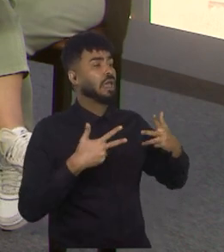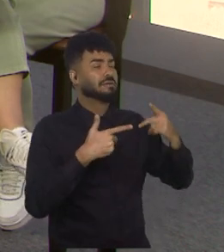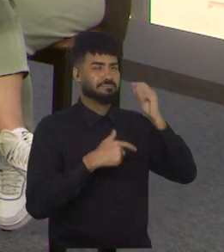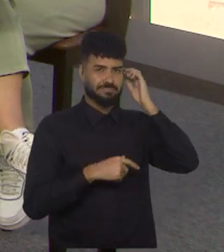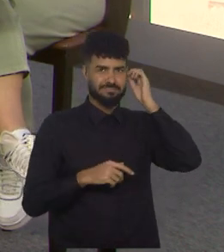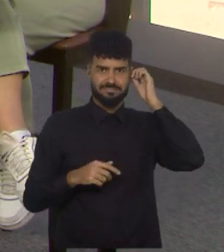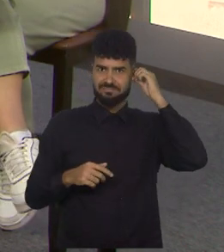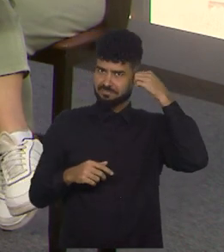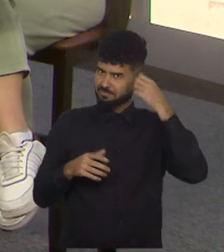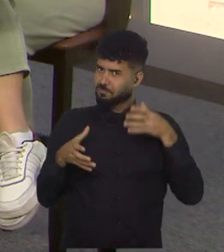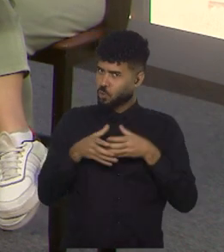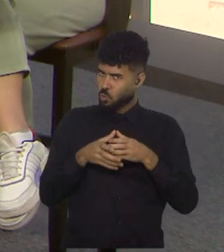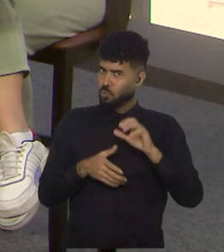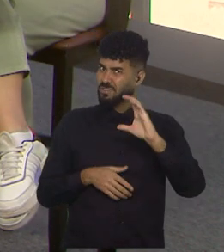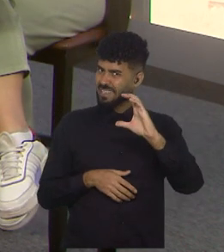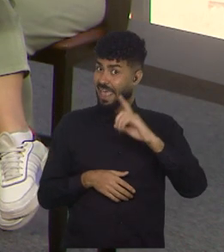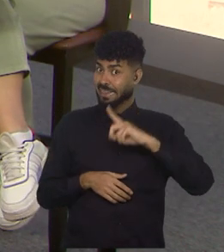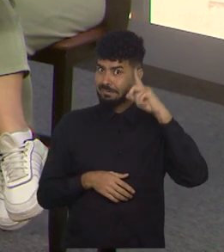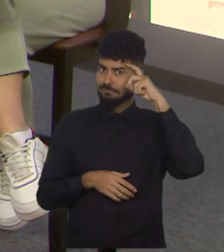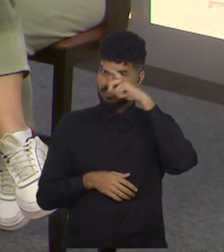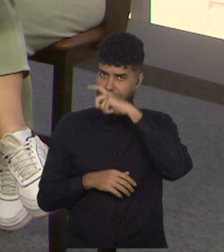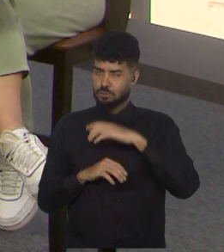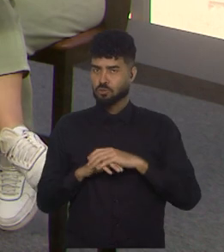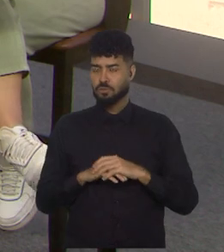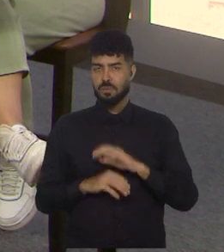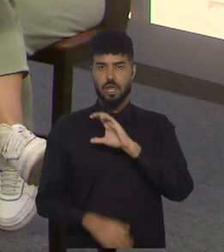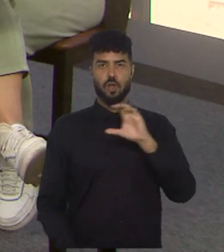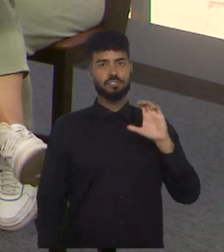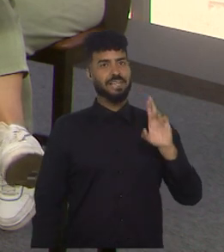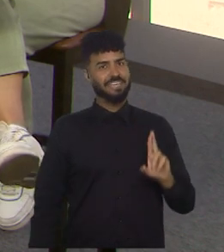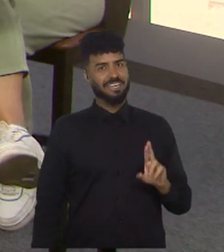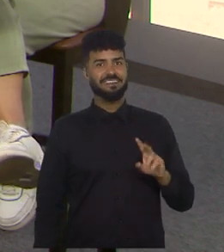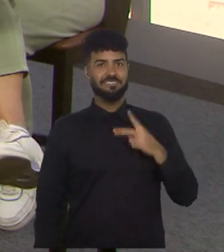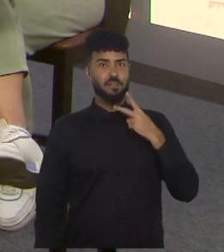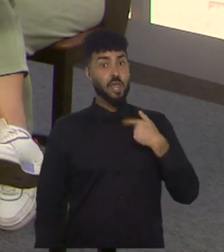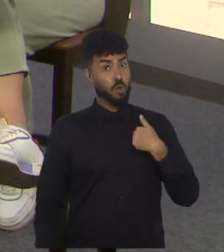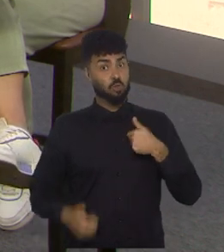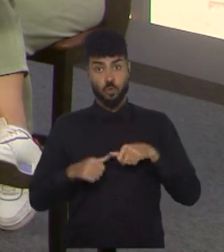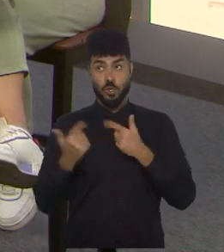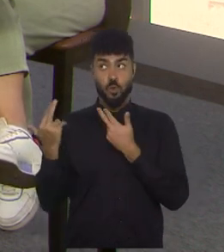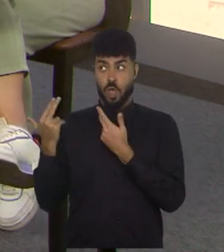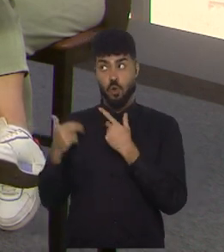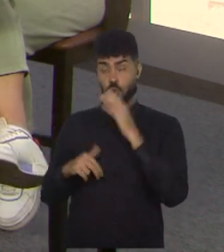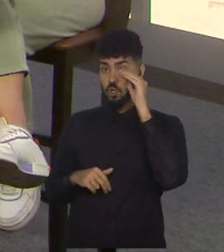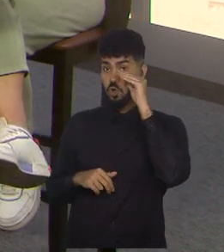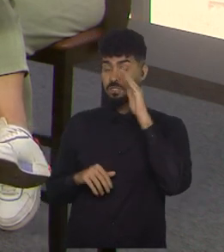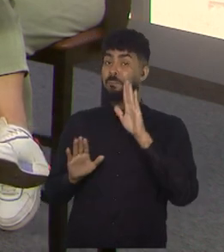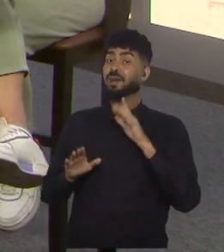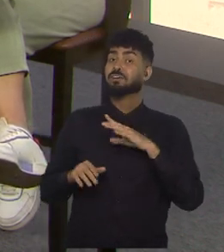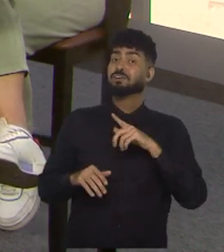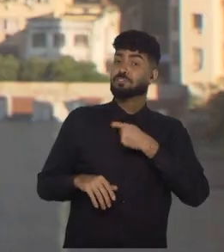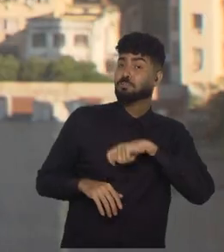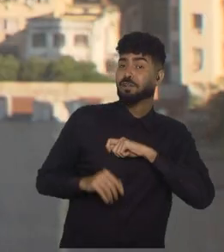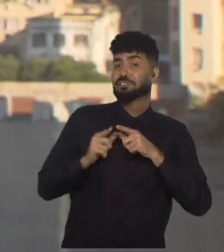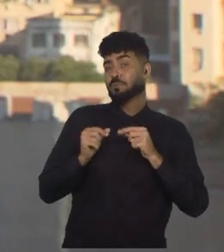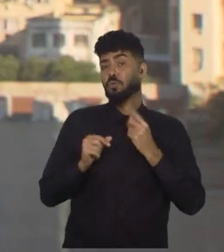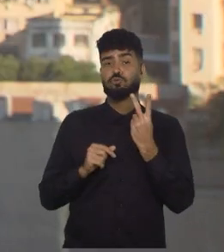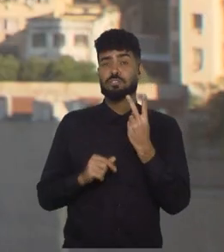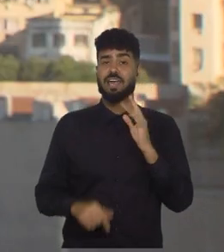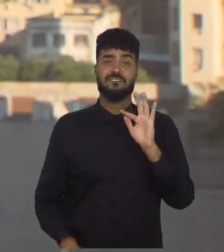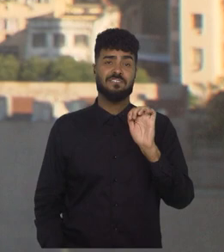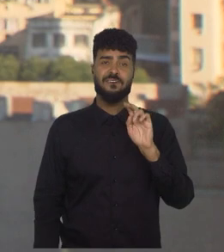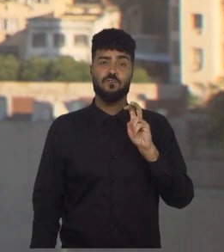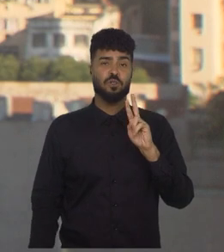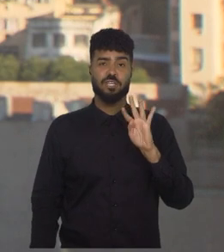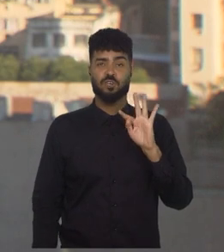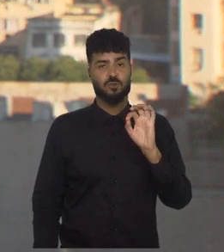de passar, com uma Costa Rica que, como até faltou curiosa também para ver, mas com o Japão e a Espanha que são favoritos. Então, o negócio